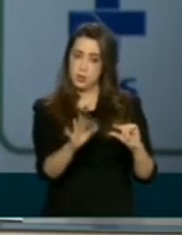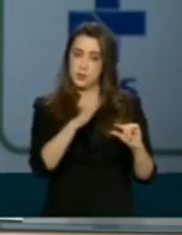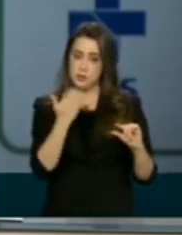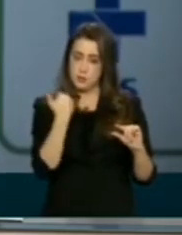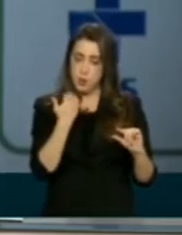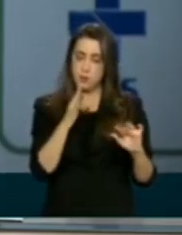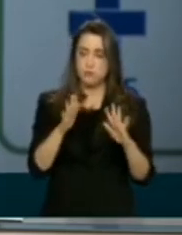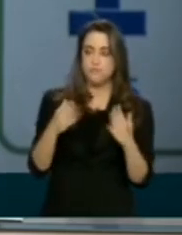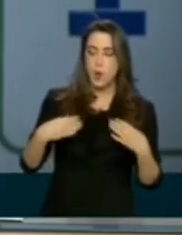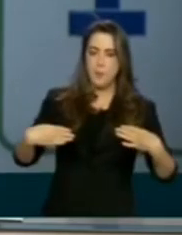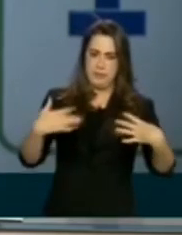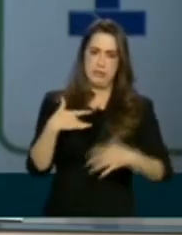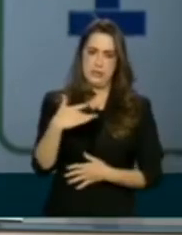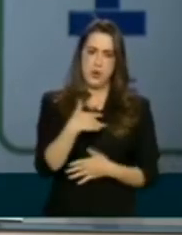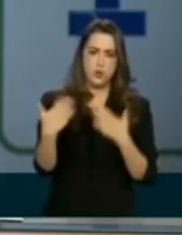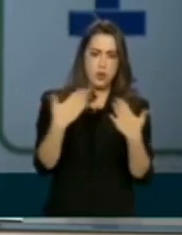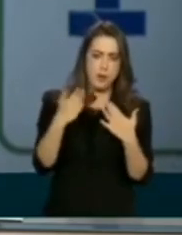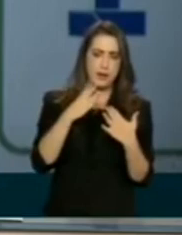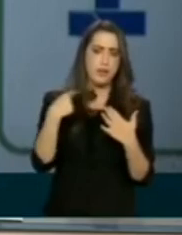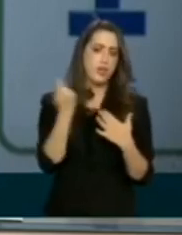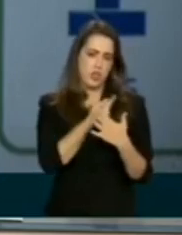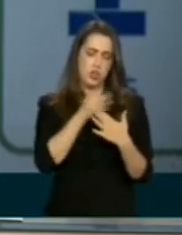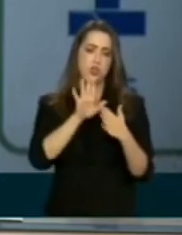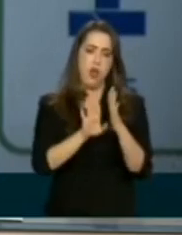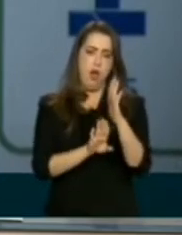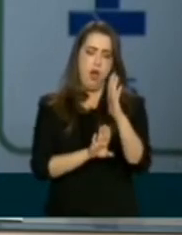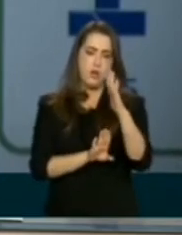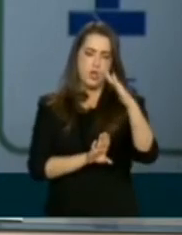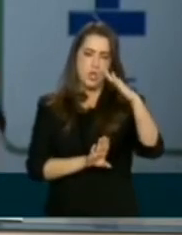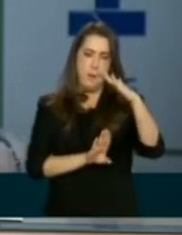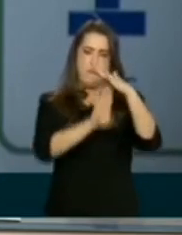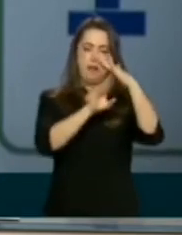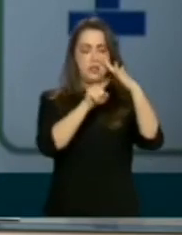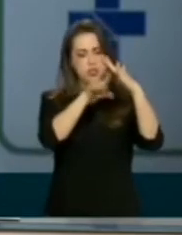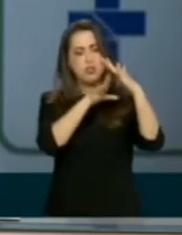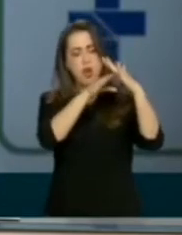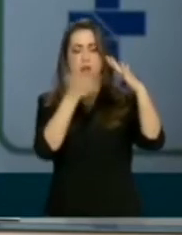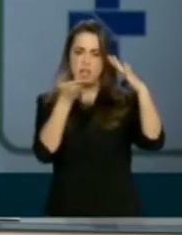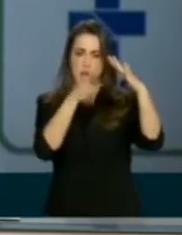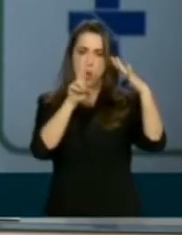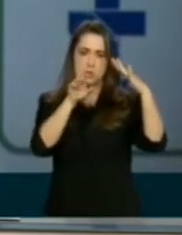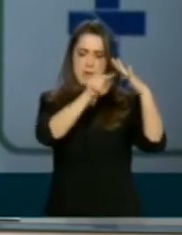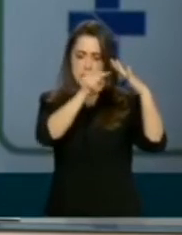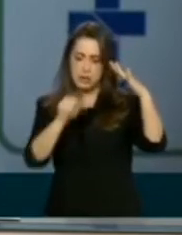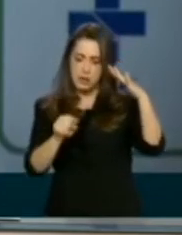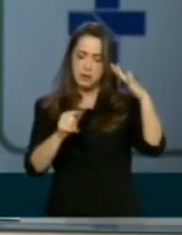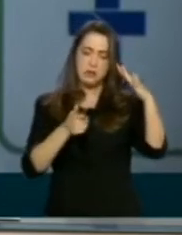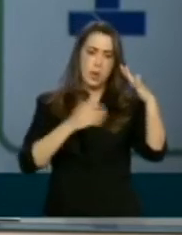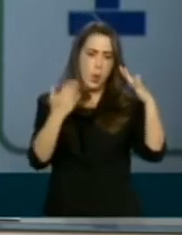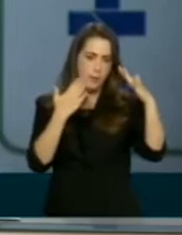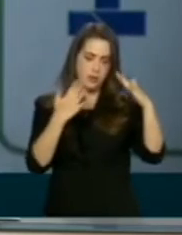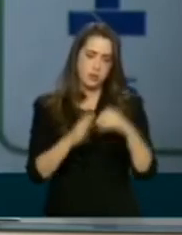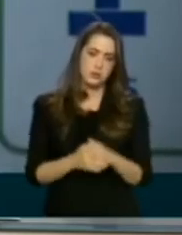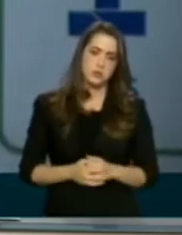O Ministério avalia que já passamos do pico da doença, a estimativa é que, a partir de agora, a tendência seja de queda, há projeções sobre isso?